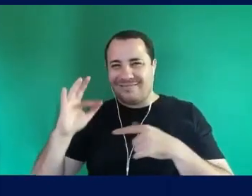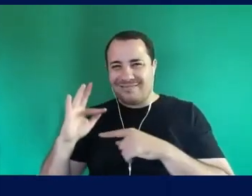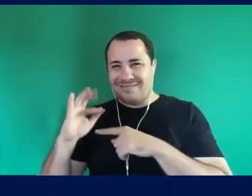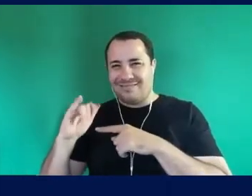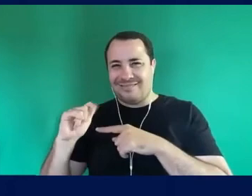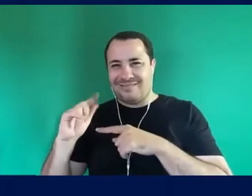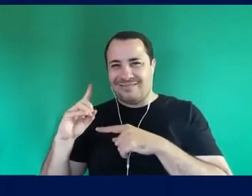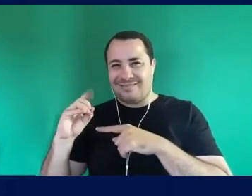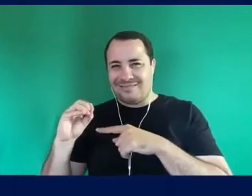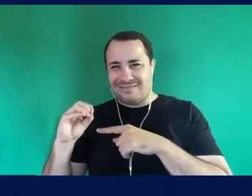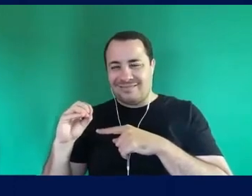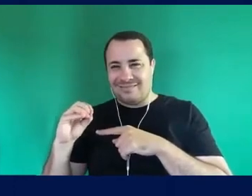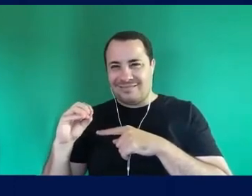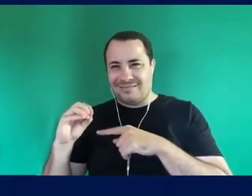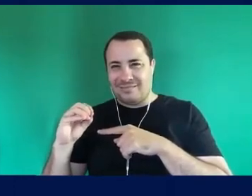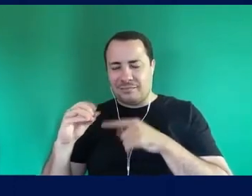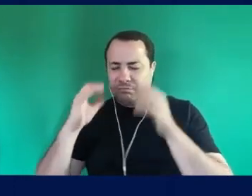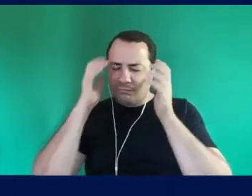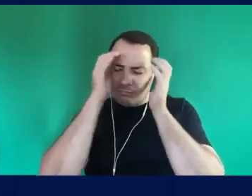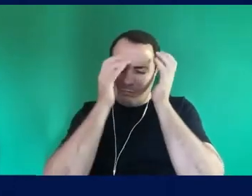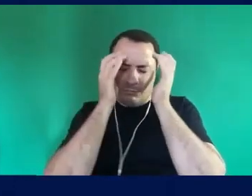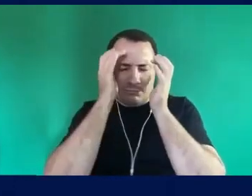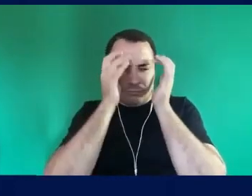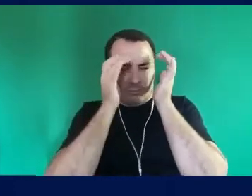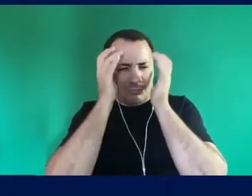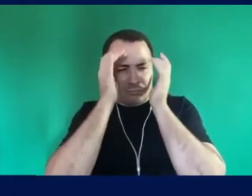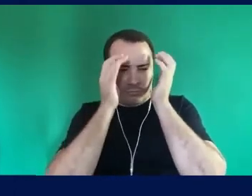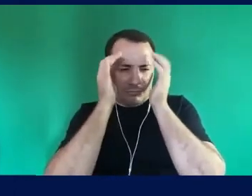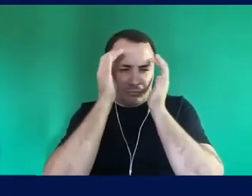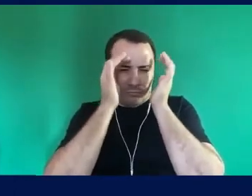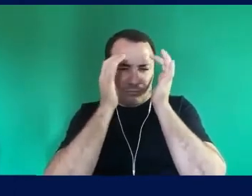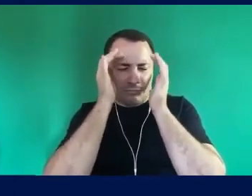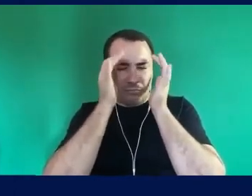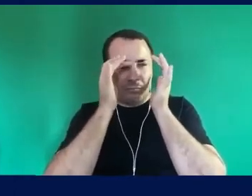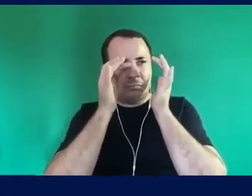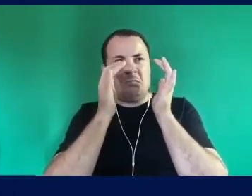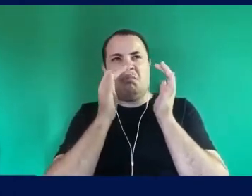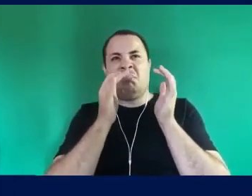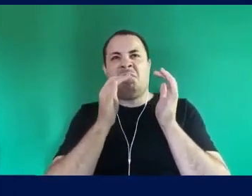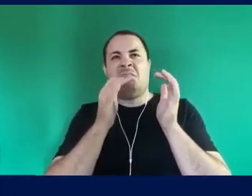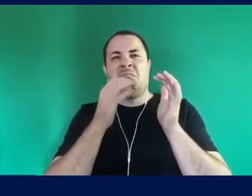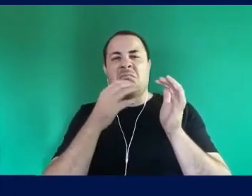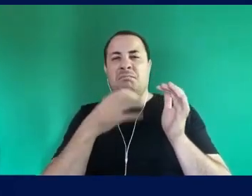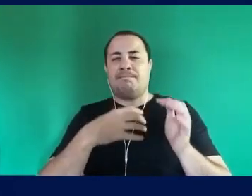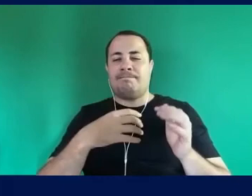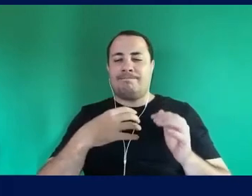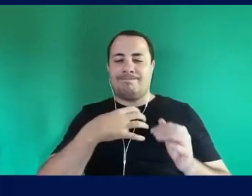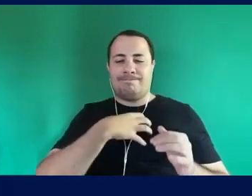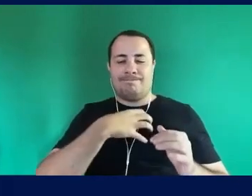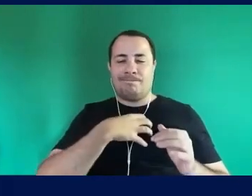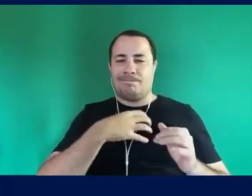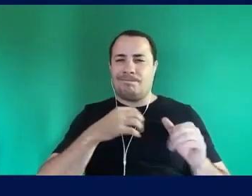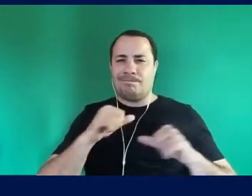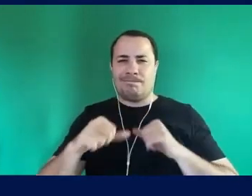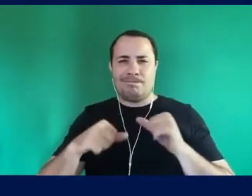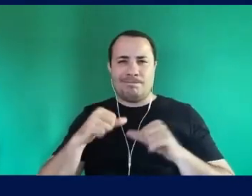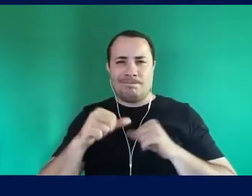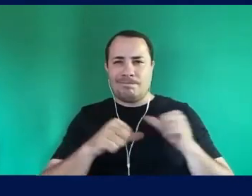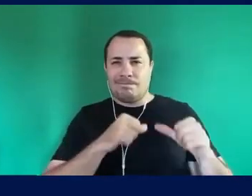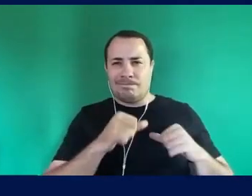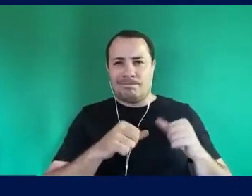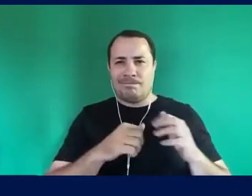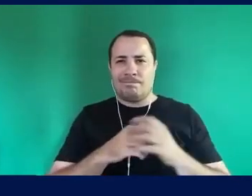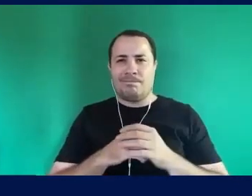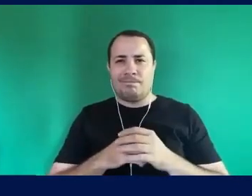afetos Que são incontroláveis Do ponto de vista Do coração E do ponto de vista Da razão E esses afetos Incontroláveis Podem levar a gente A de